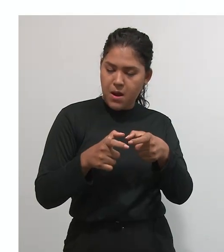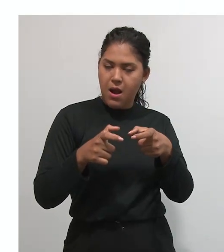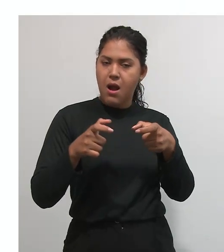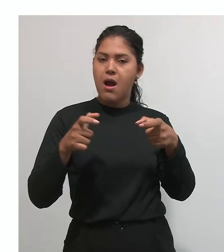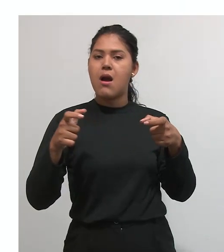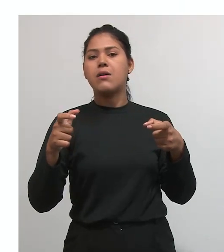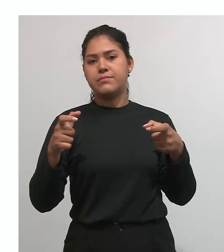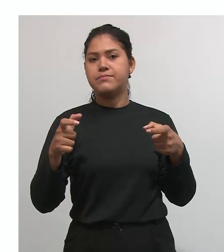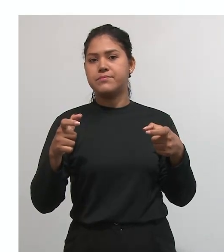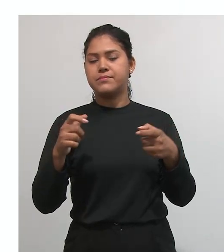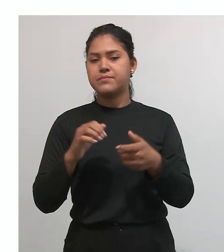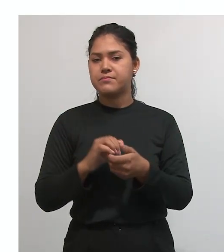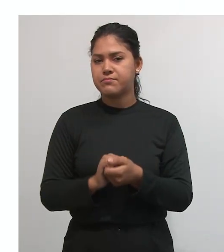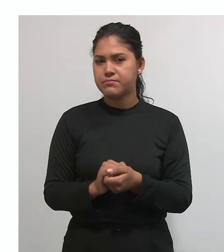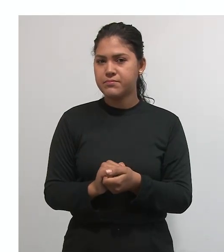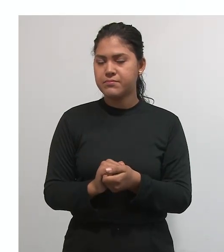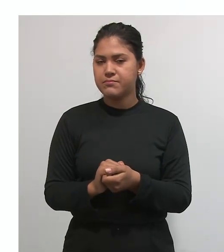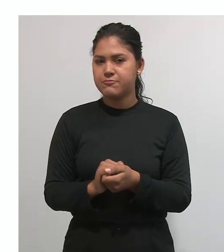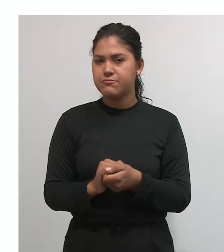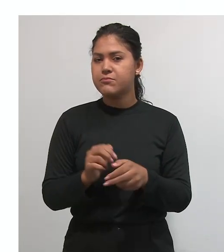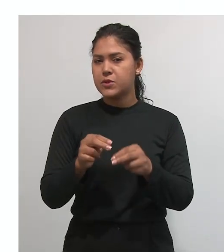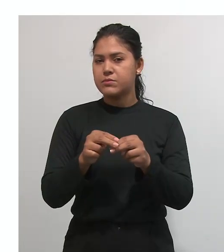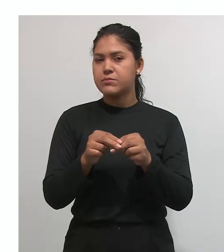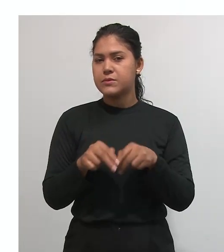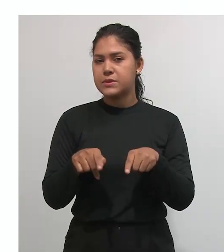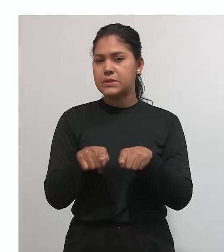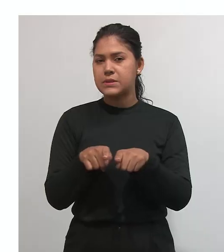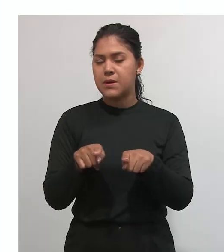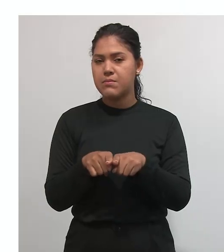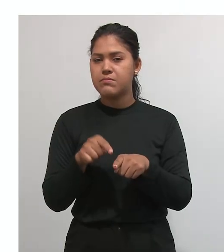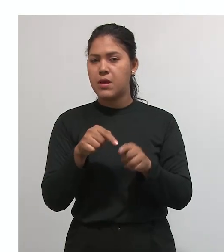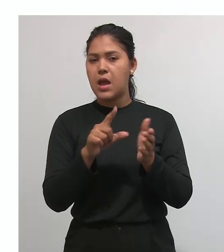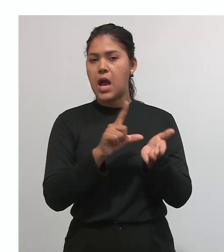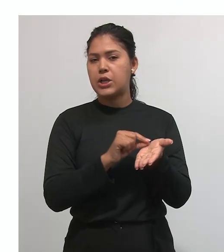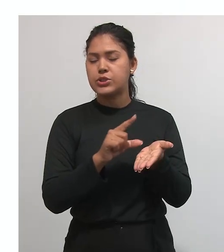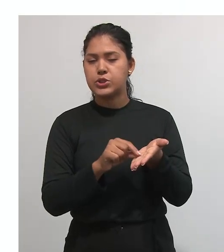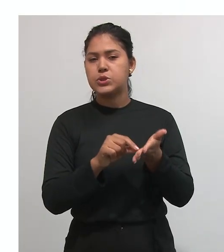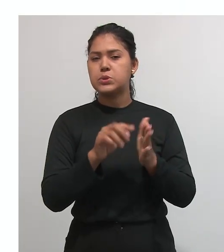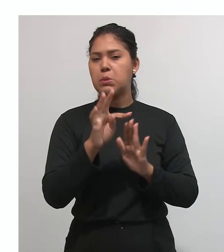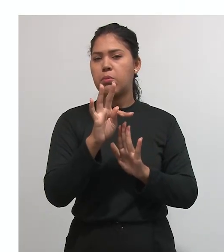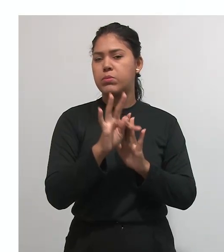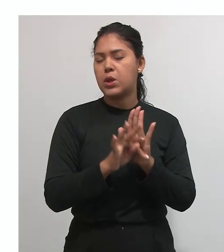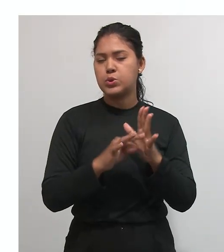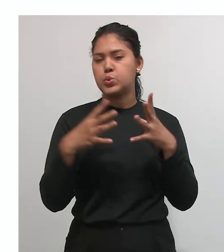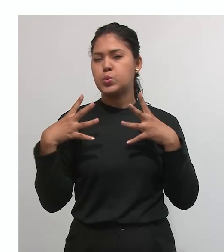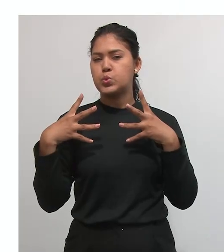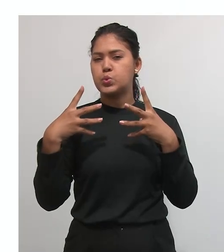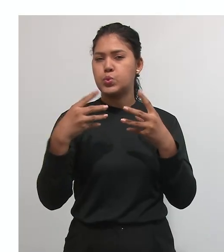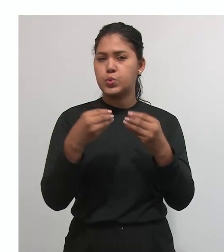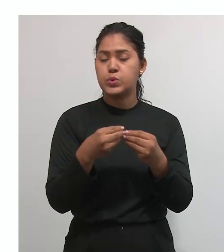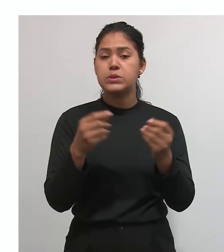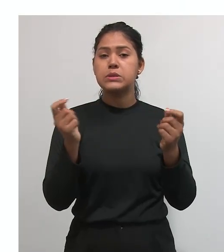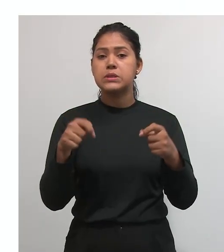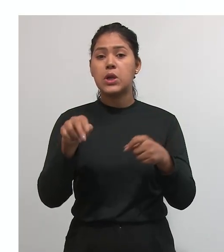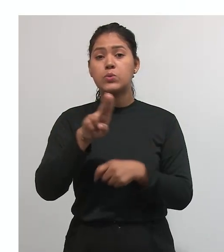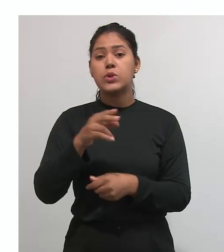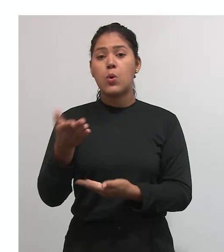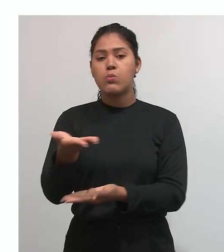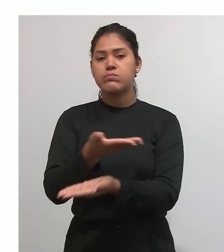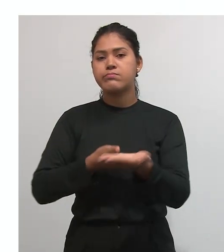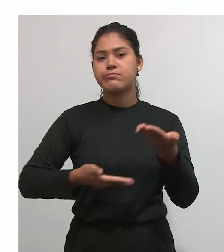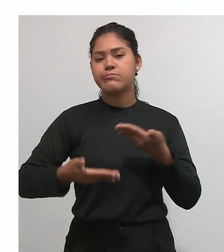Além disso, essa prática facilita a formação de redes de colaboração entre pesquisadores de diferentes